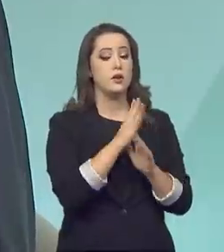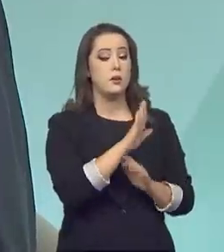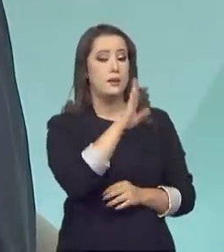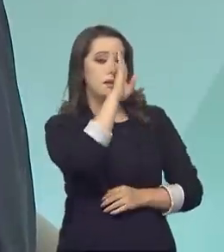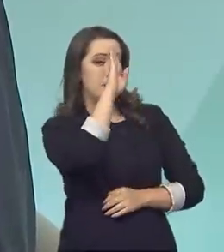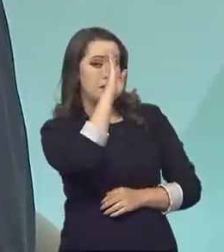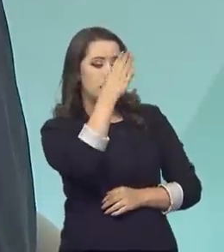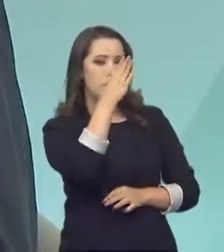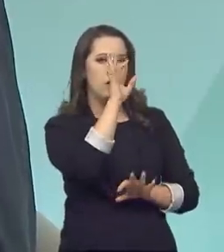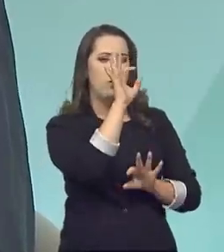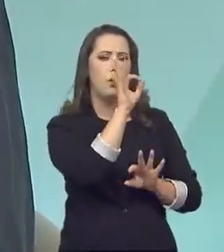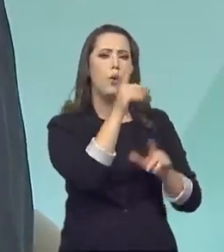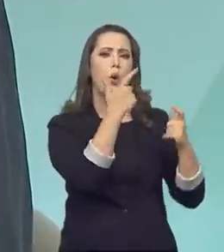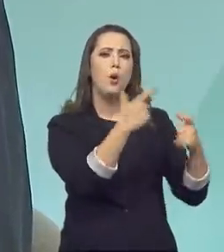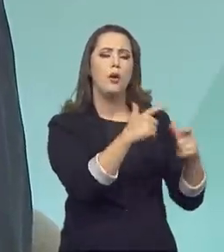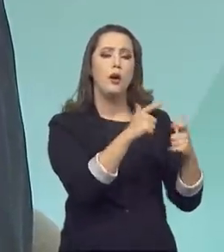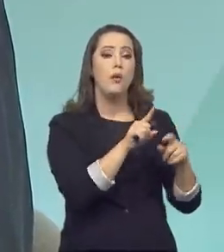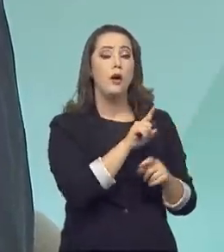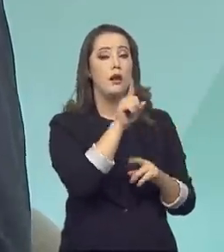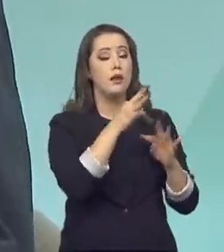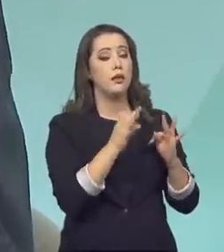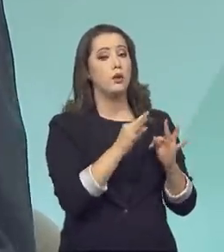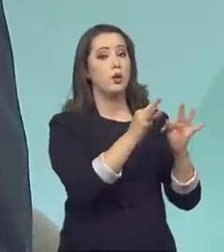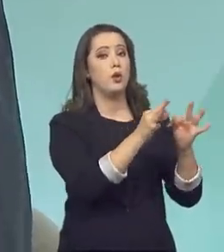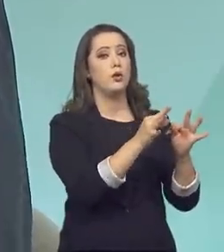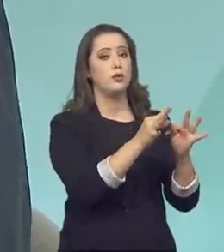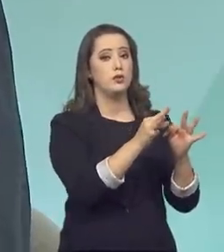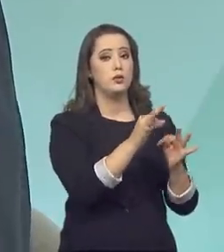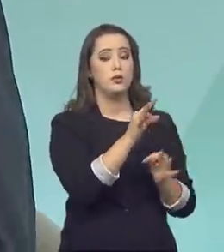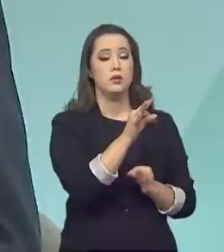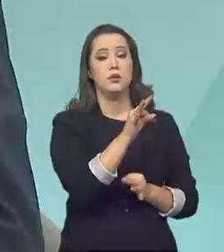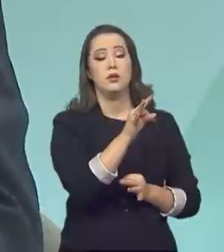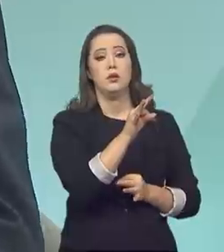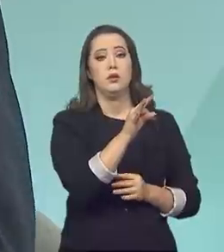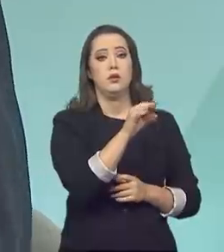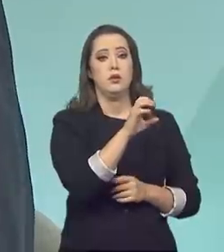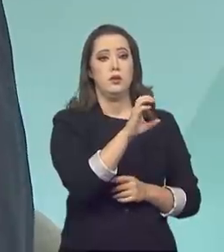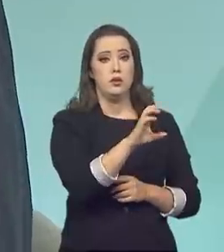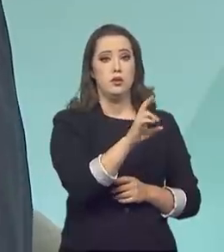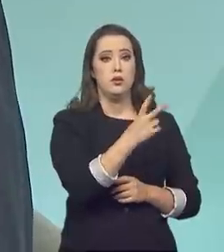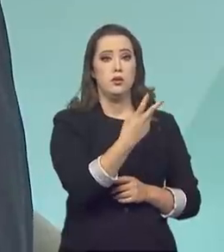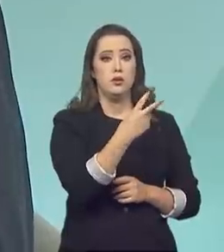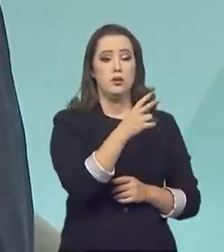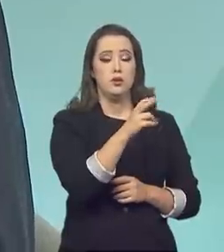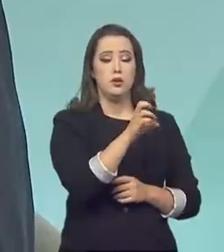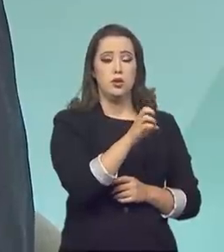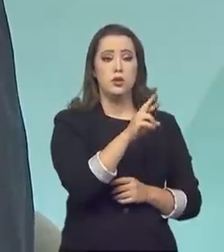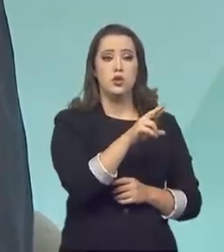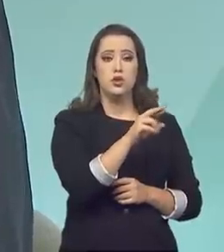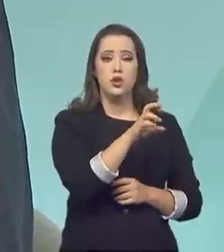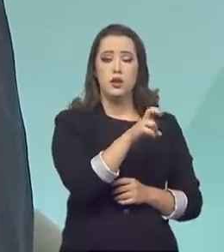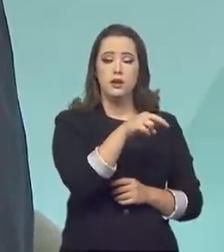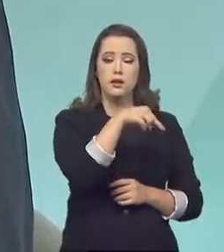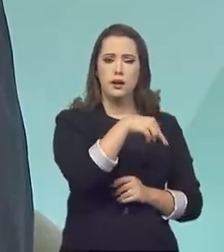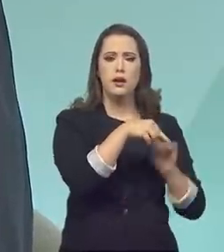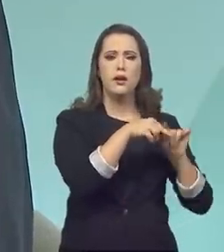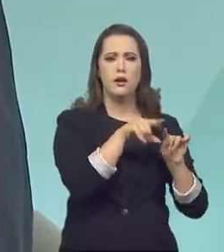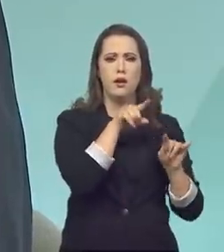principal estrutura é seu centro tecnológico, que fica lá em Xerém, na subida da Serra de Petrópolis, onde nós temos